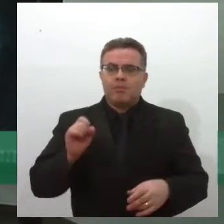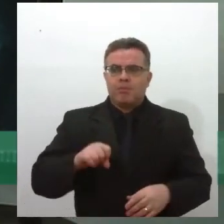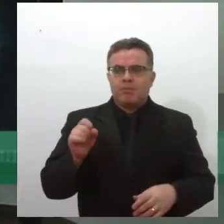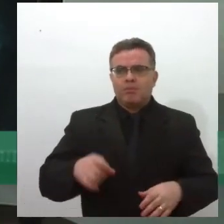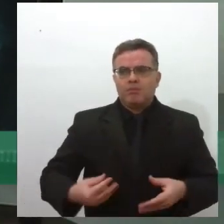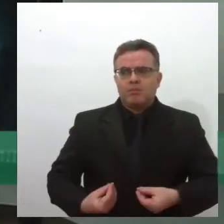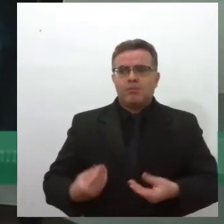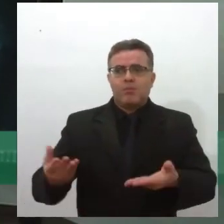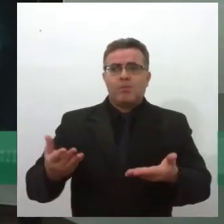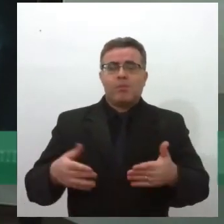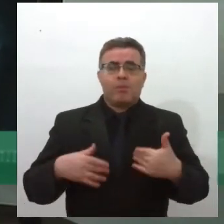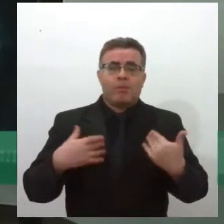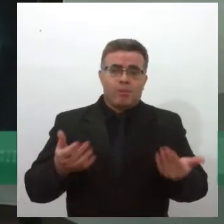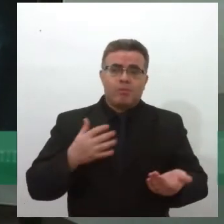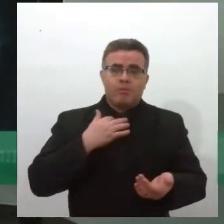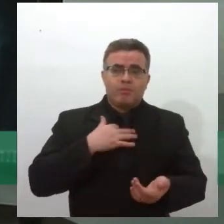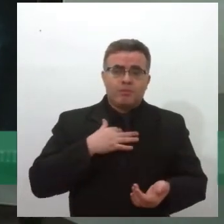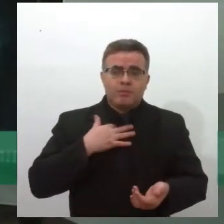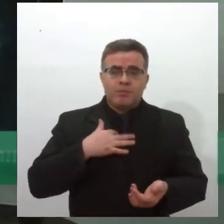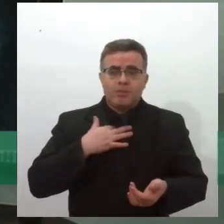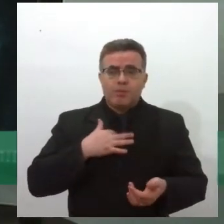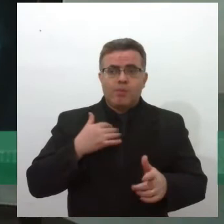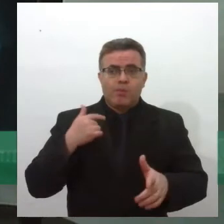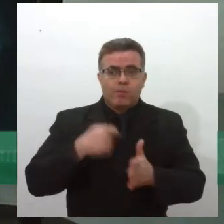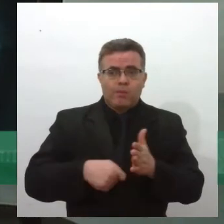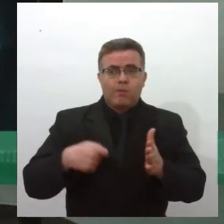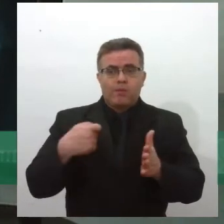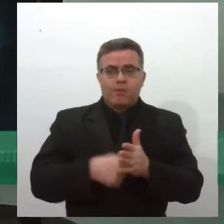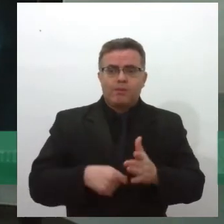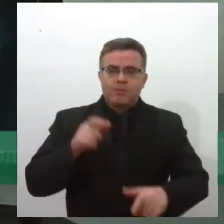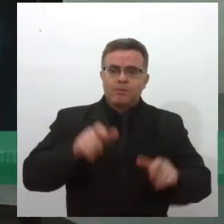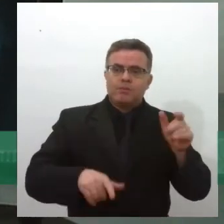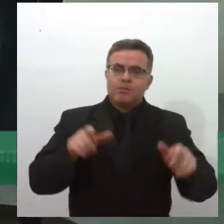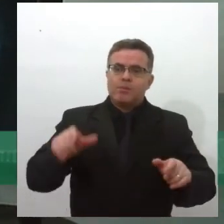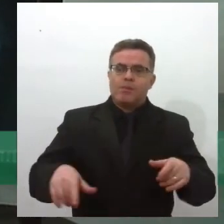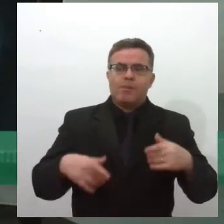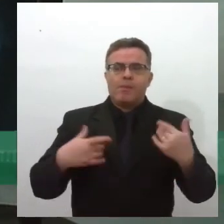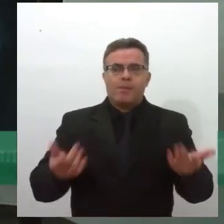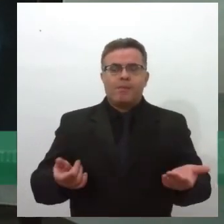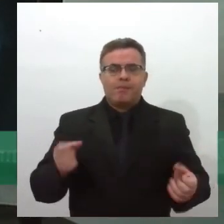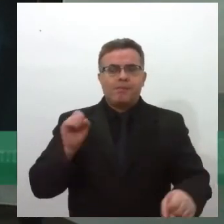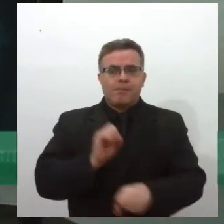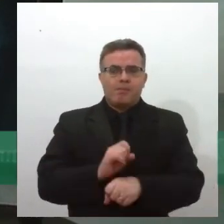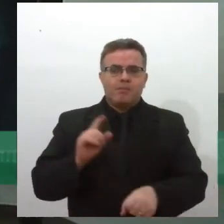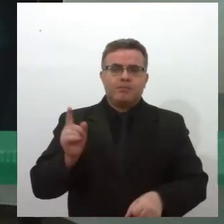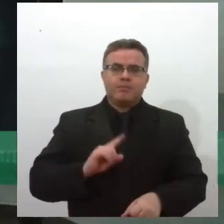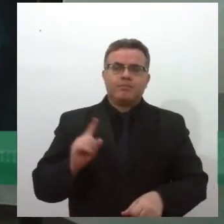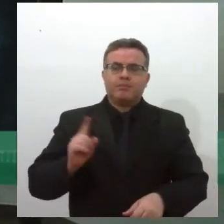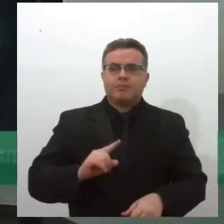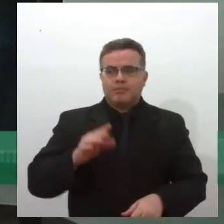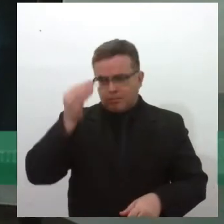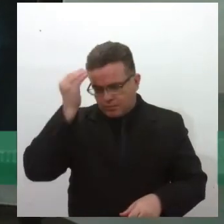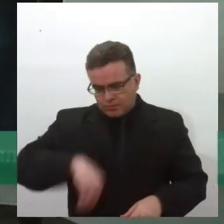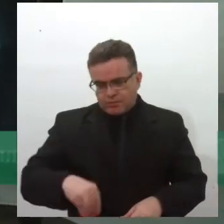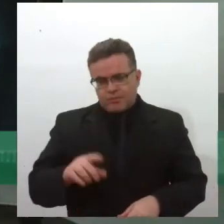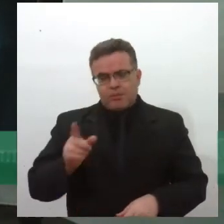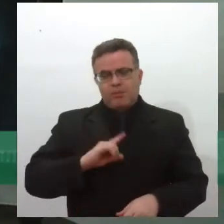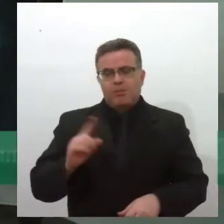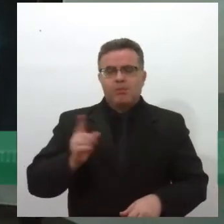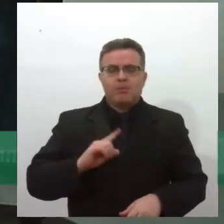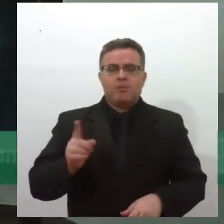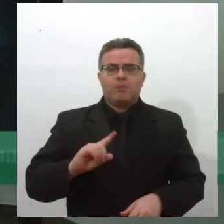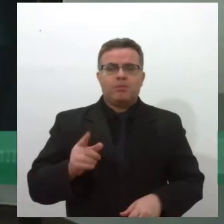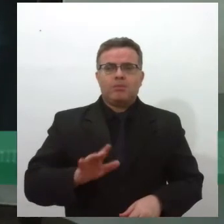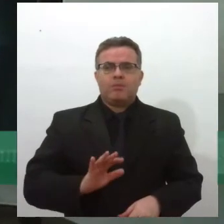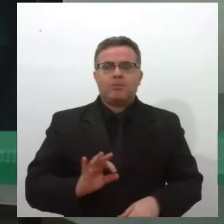doação, então, vamos ter que lutar para que essa pessoa não desperdice, né, entre aspas, essa